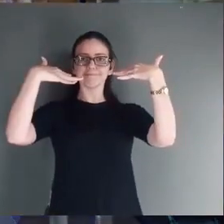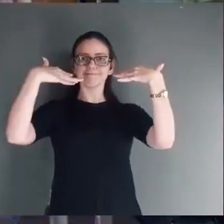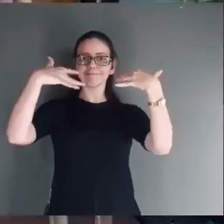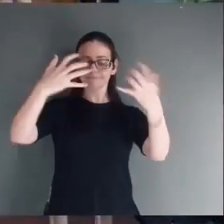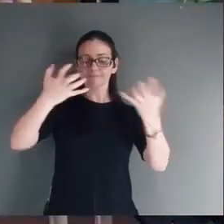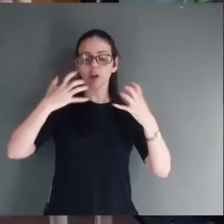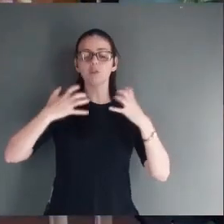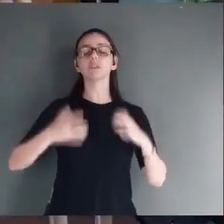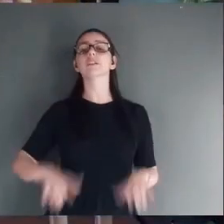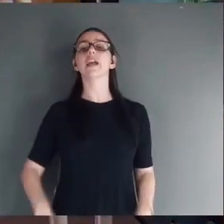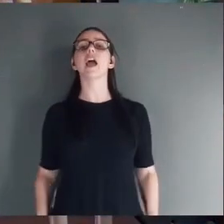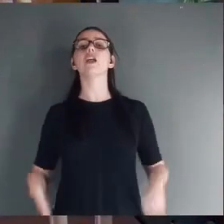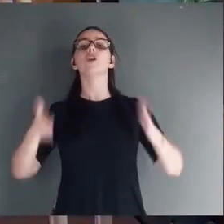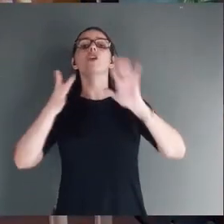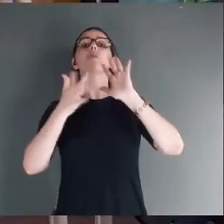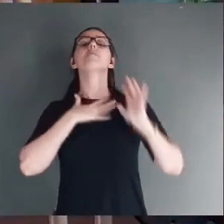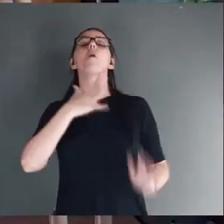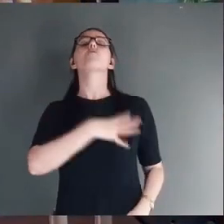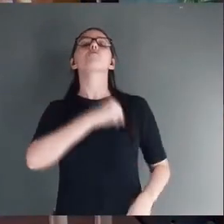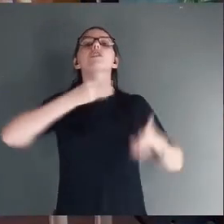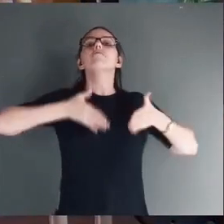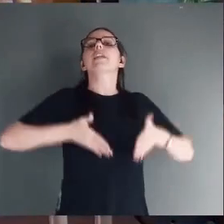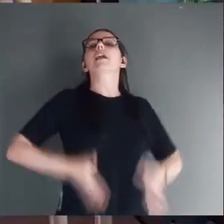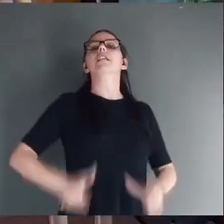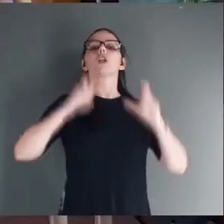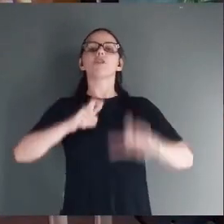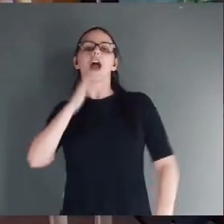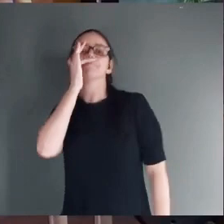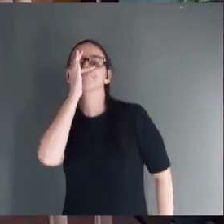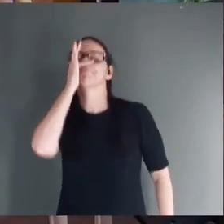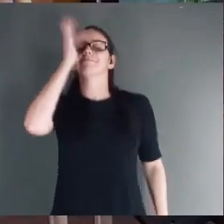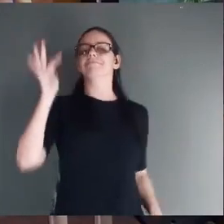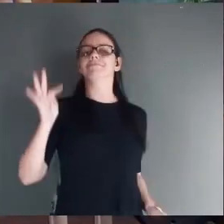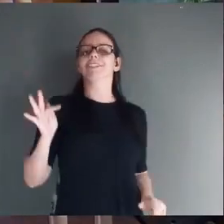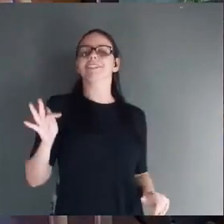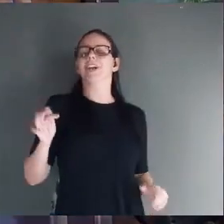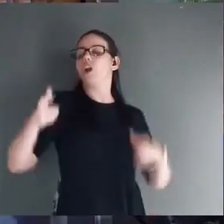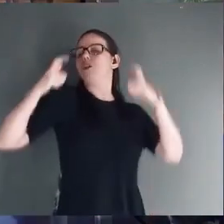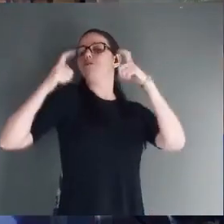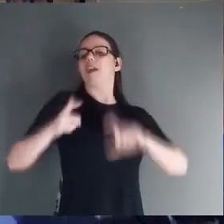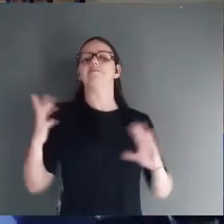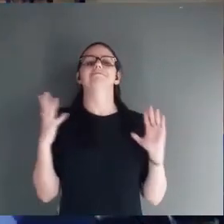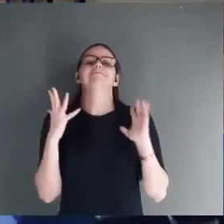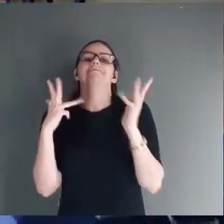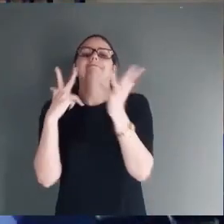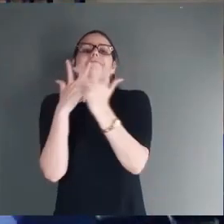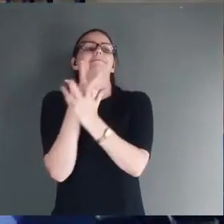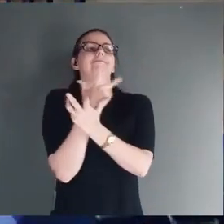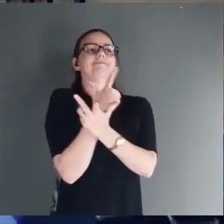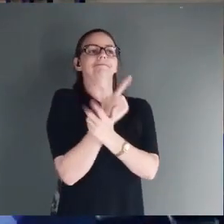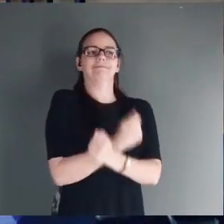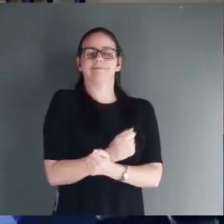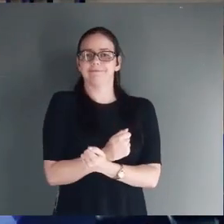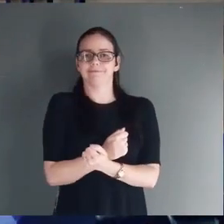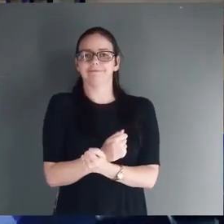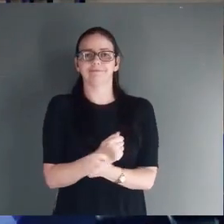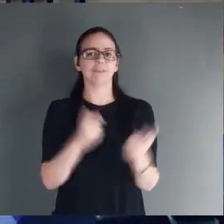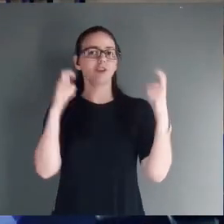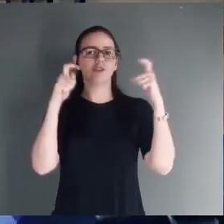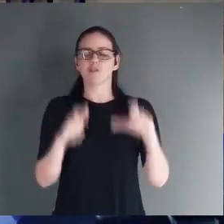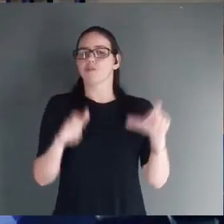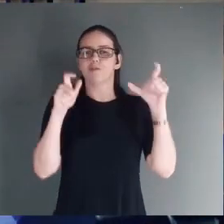nascer lá, sei lá. Ele vai nascer em Nova York. Ele vai nascer